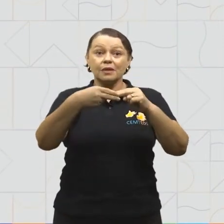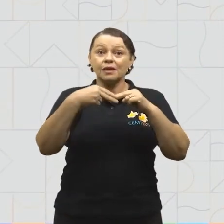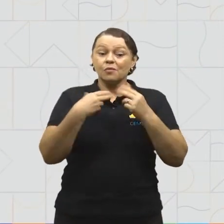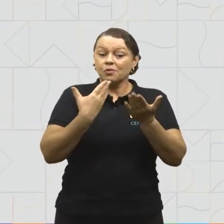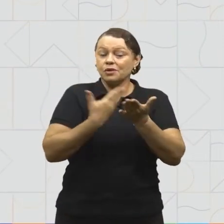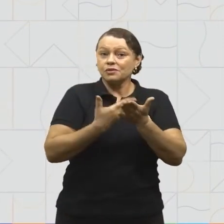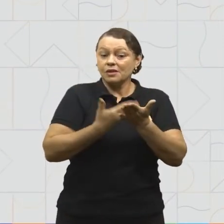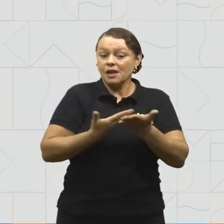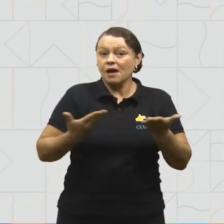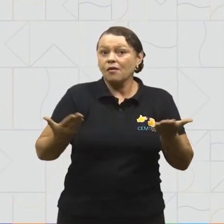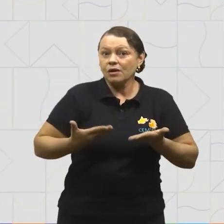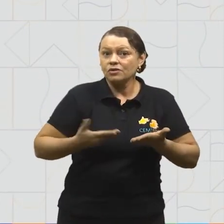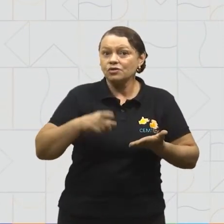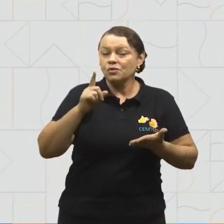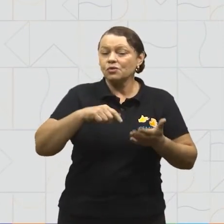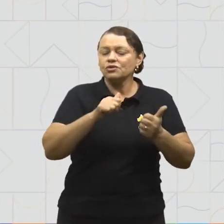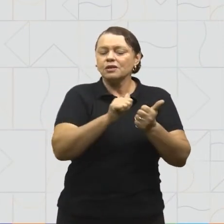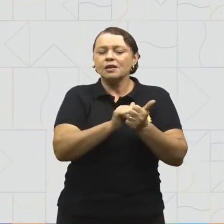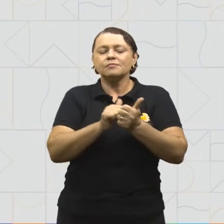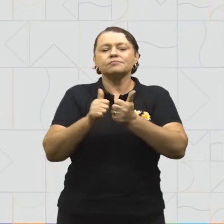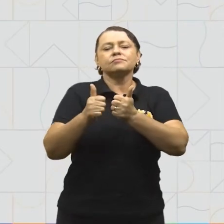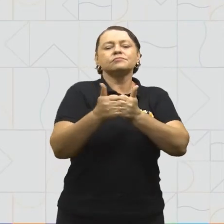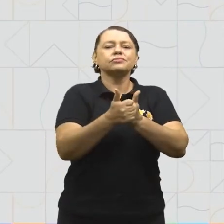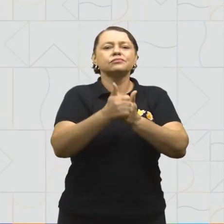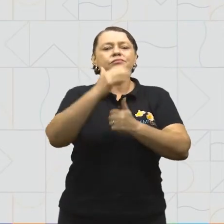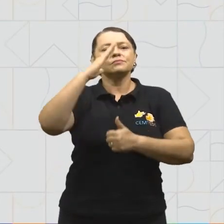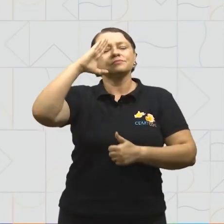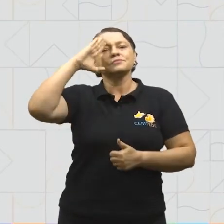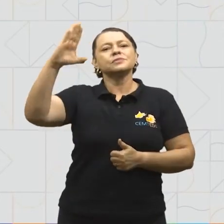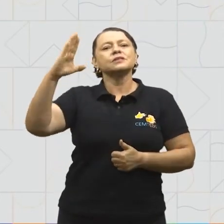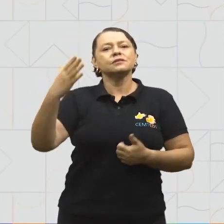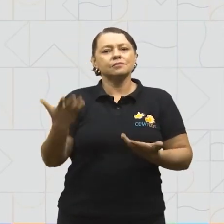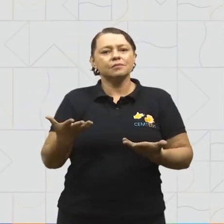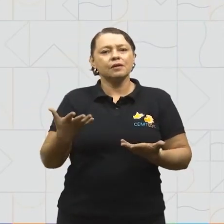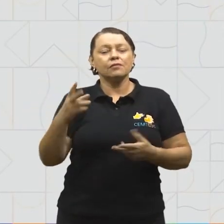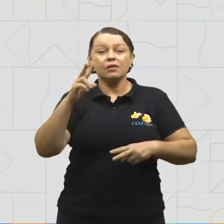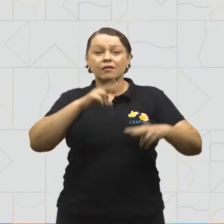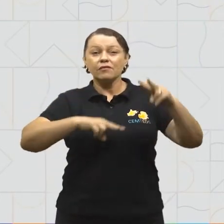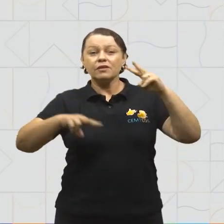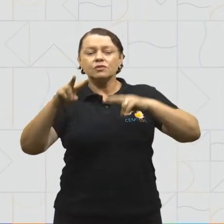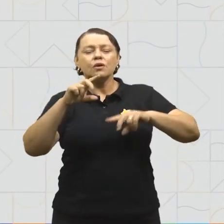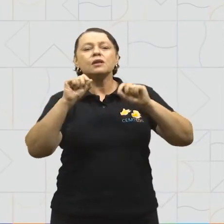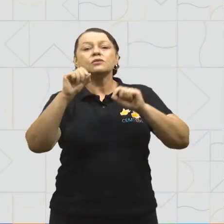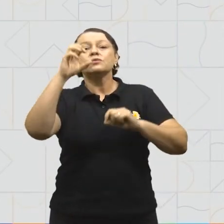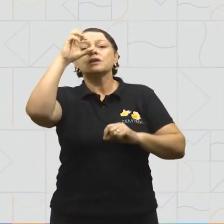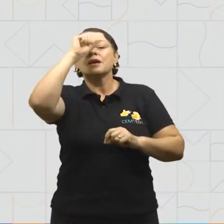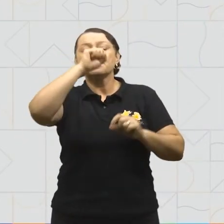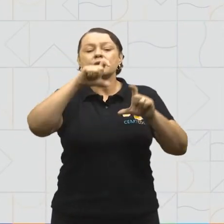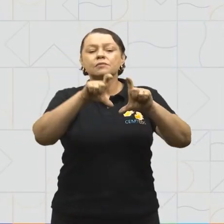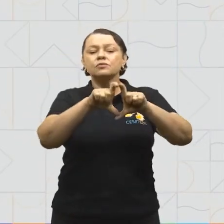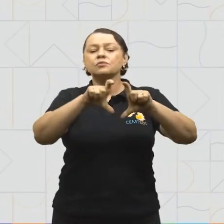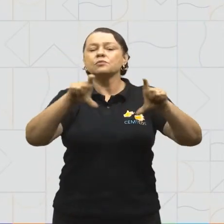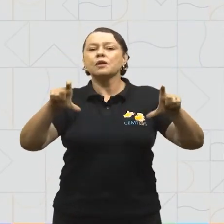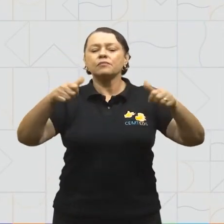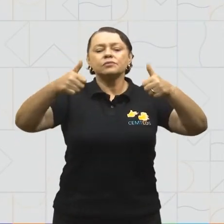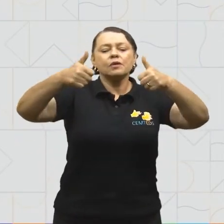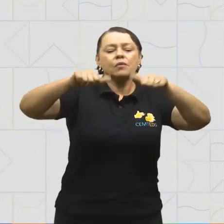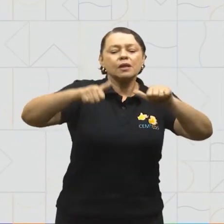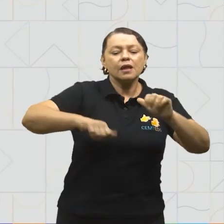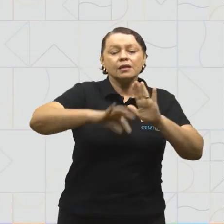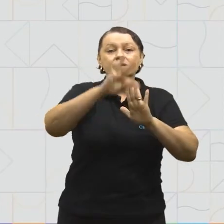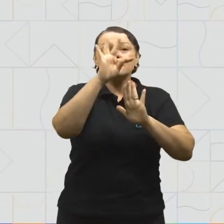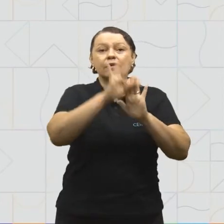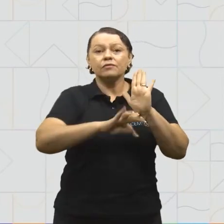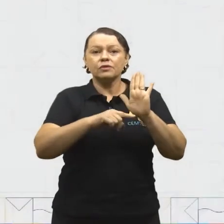de hoje, ele é o protagonista. Visualize comigo o que aprendemos sobre o parágrafo ao analisarmos o texto,